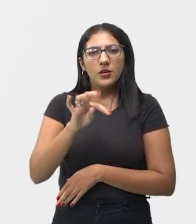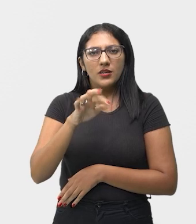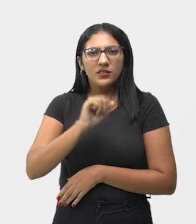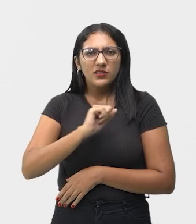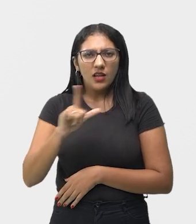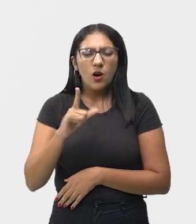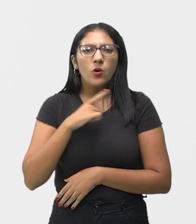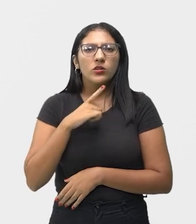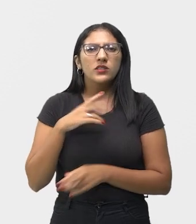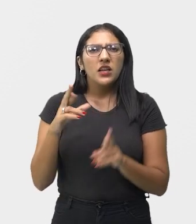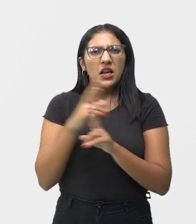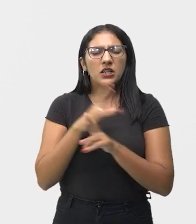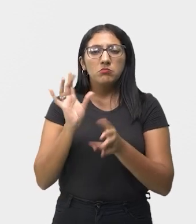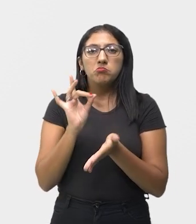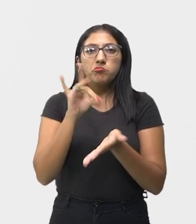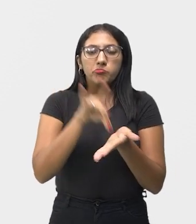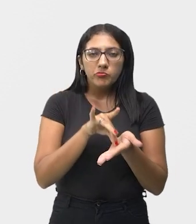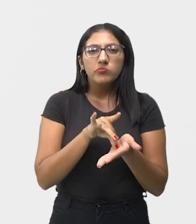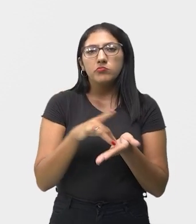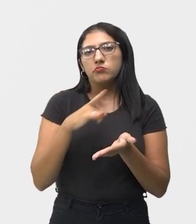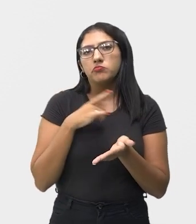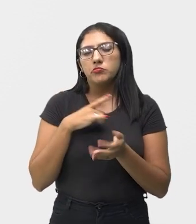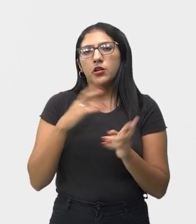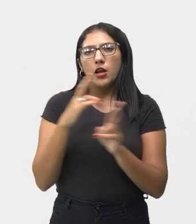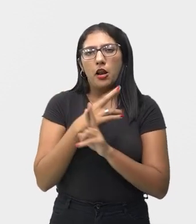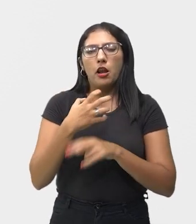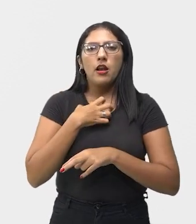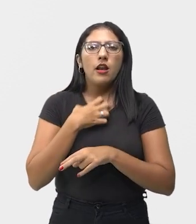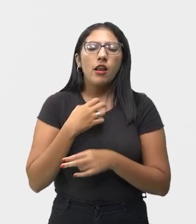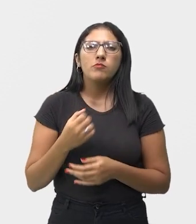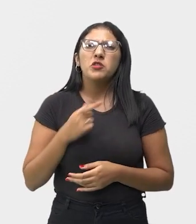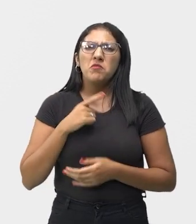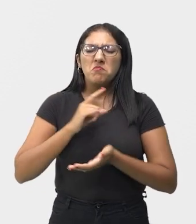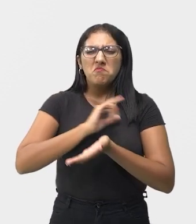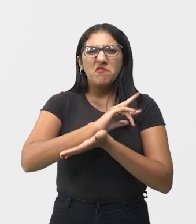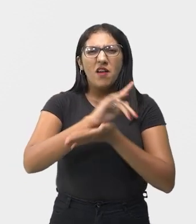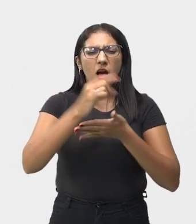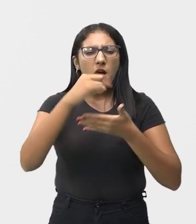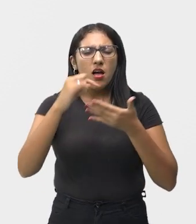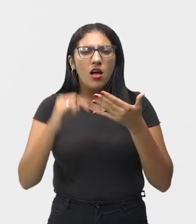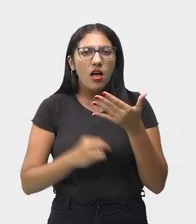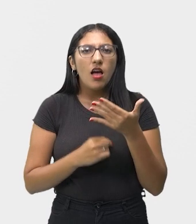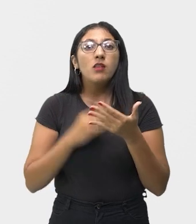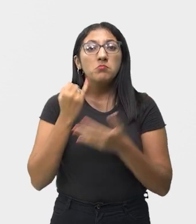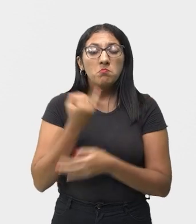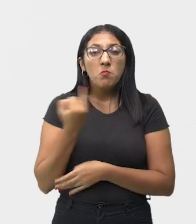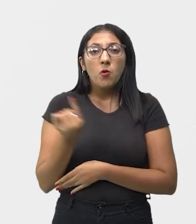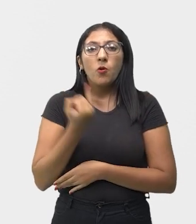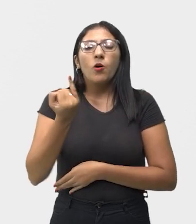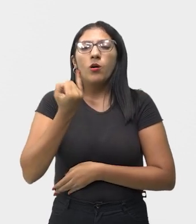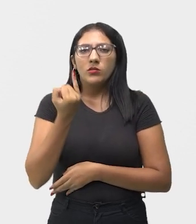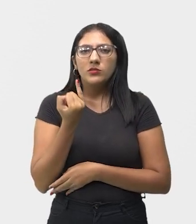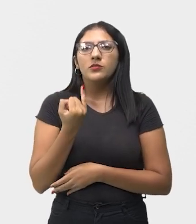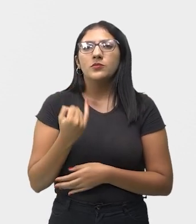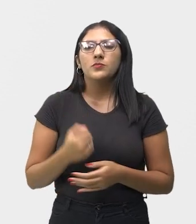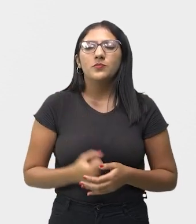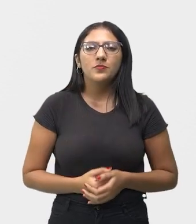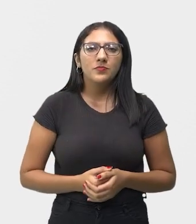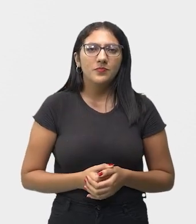Tida com uma tradução exata, ao longo da década, surgiram outros grupos fundamentais desse gênero.